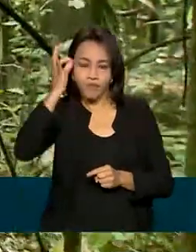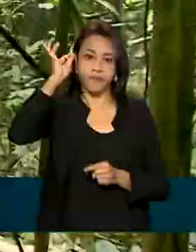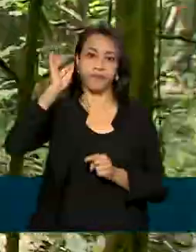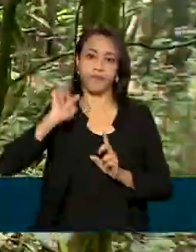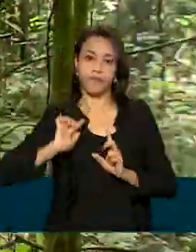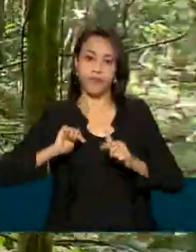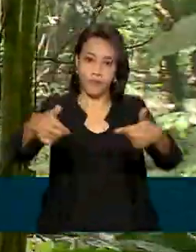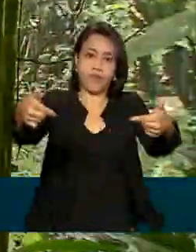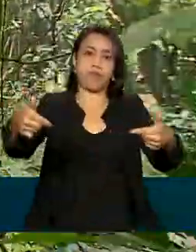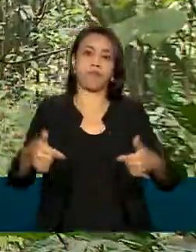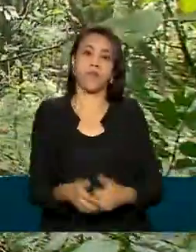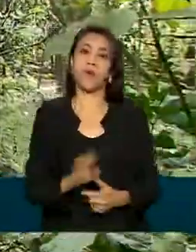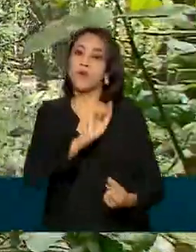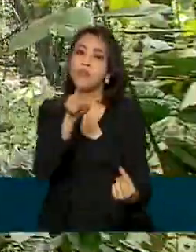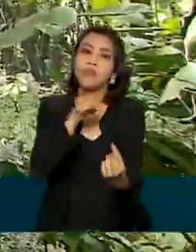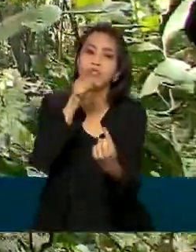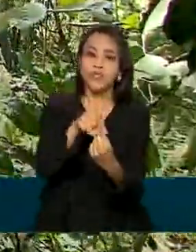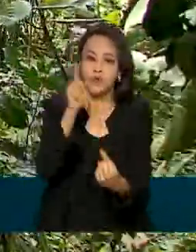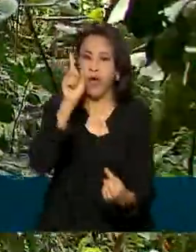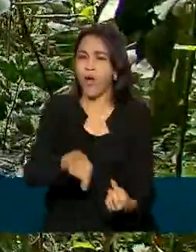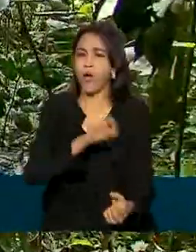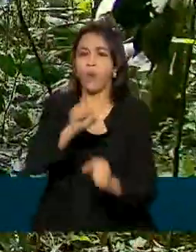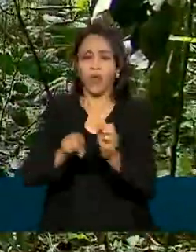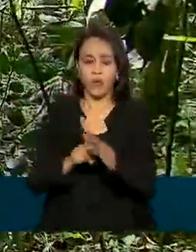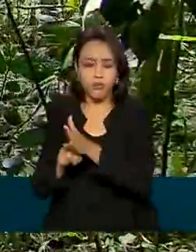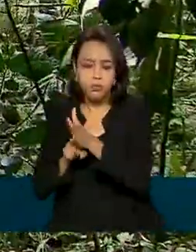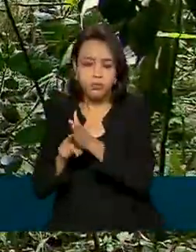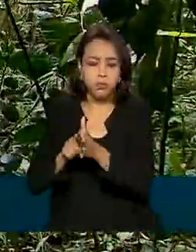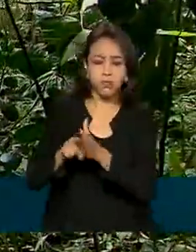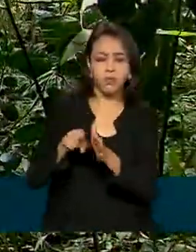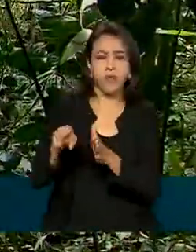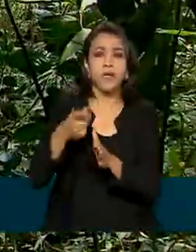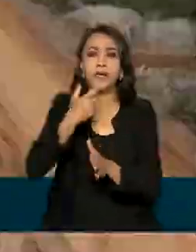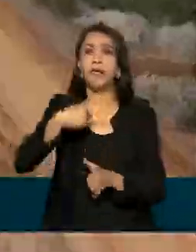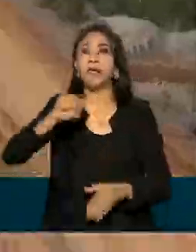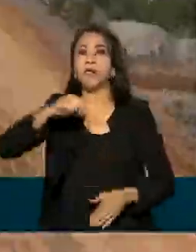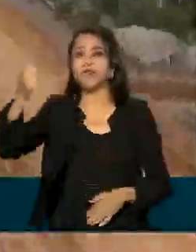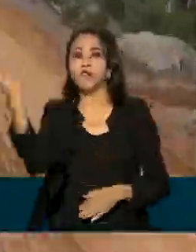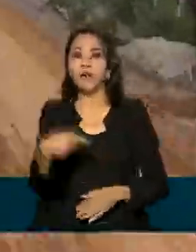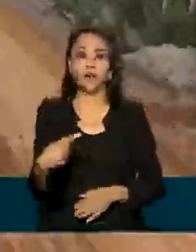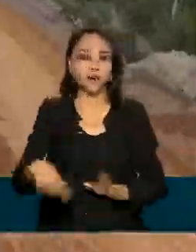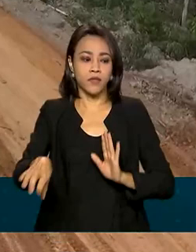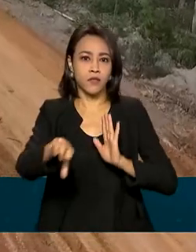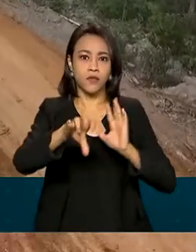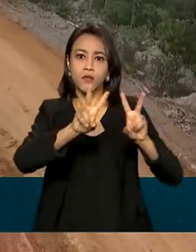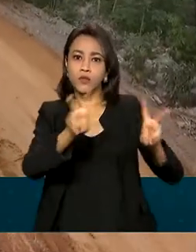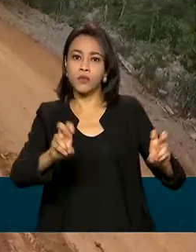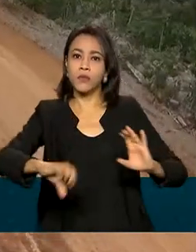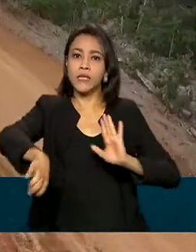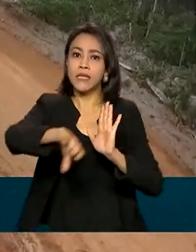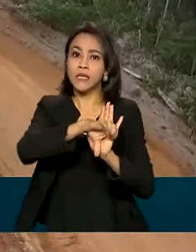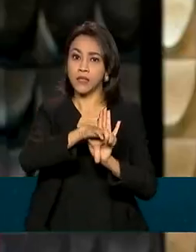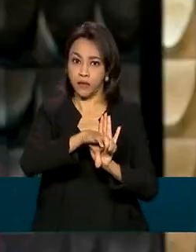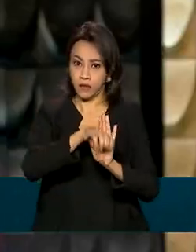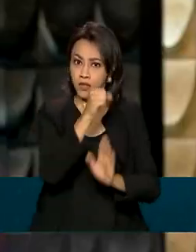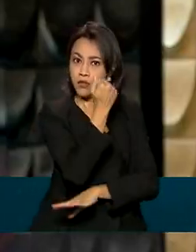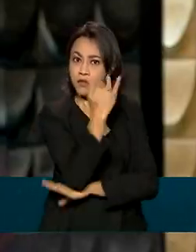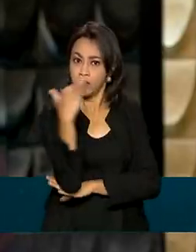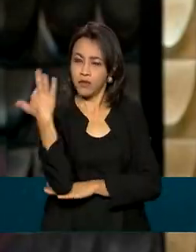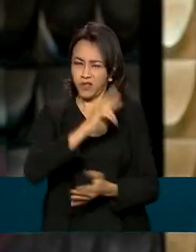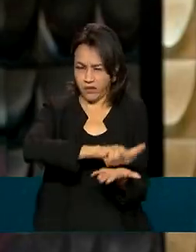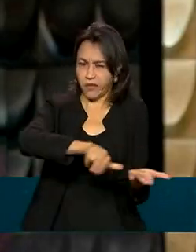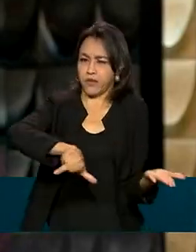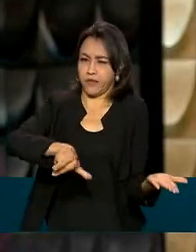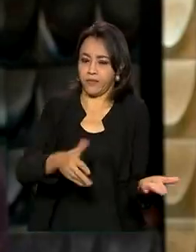A ideia é investigar também financiadores e mandantes de crimes ambientais diversos. Outro